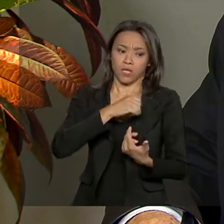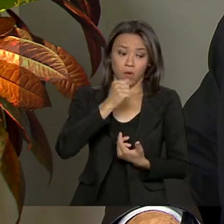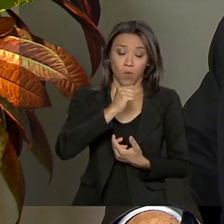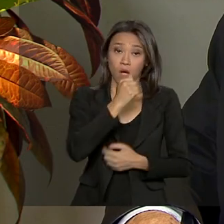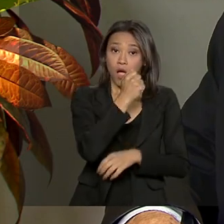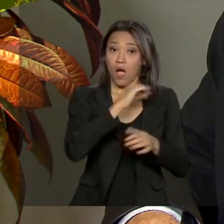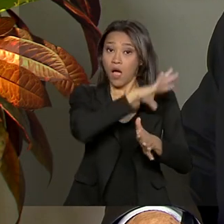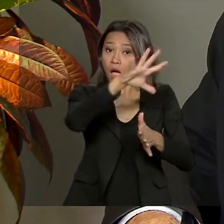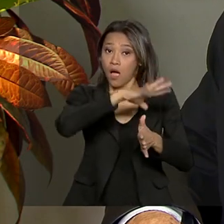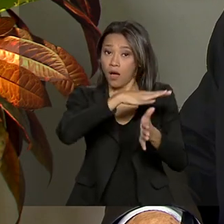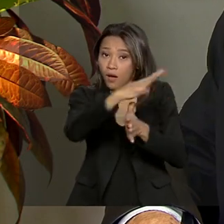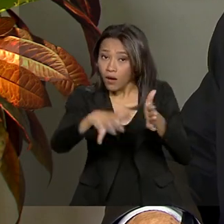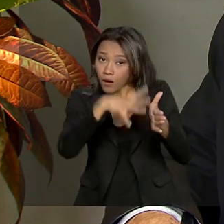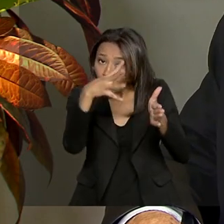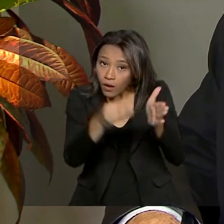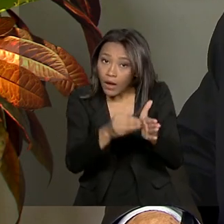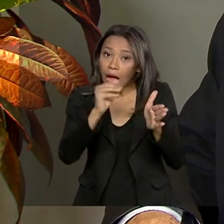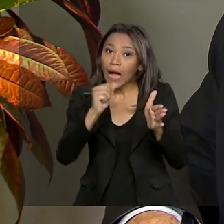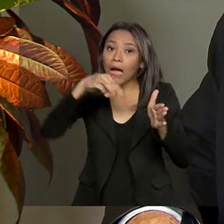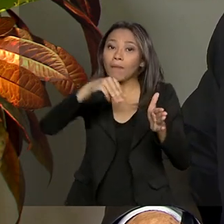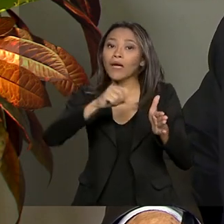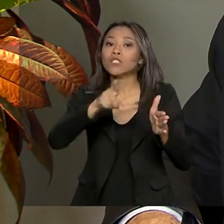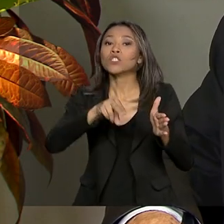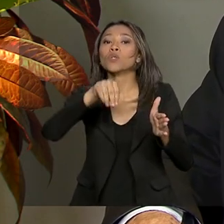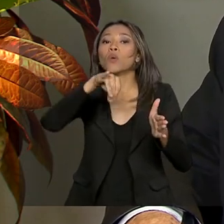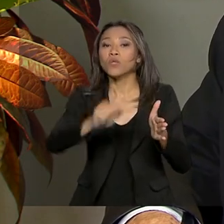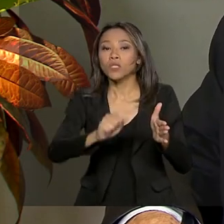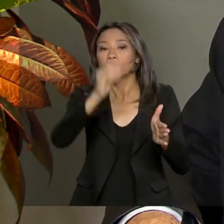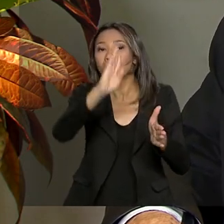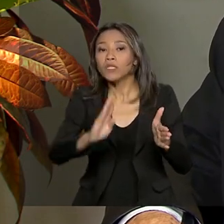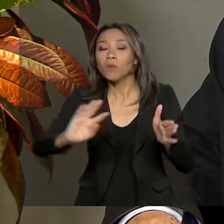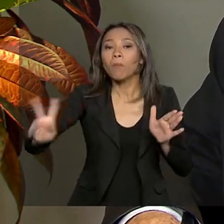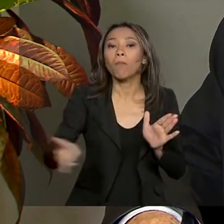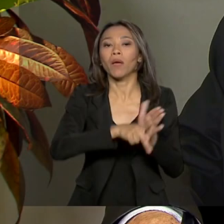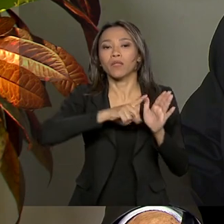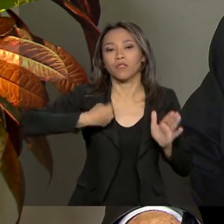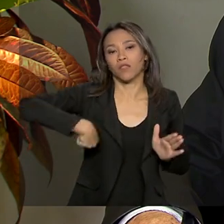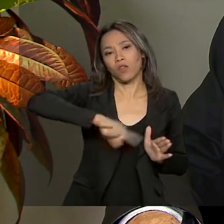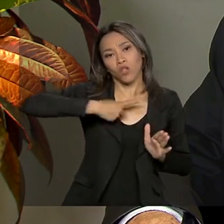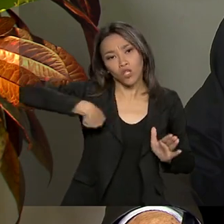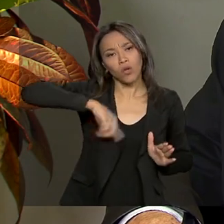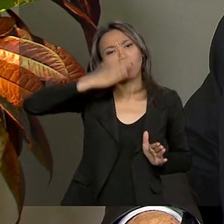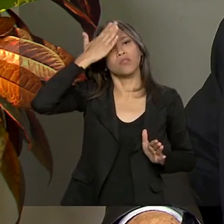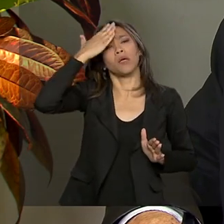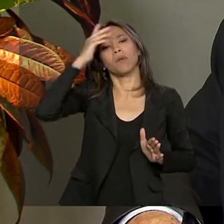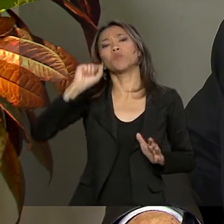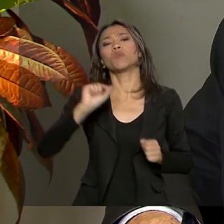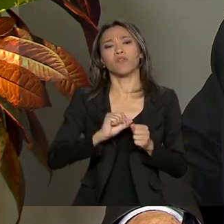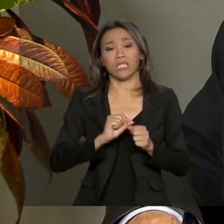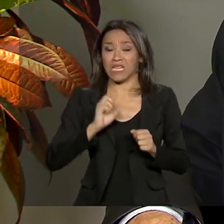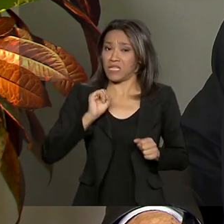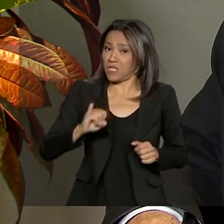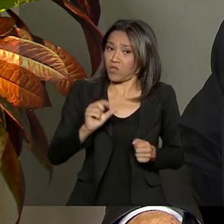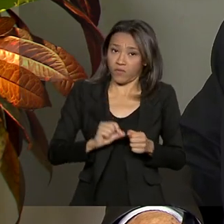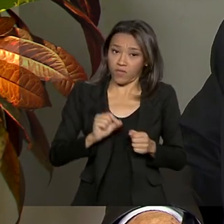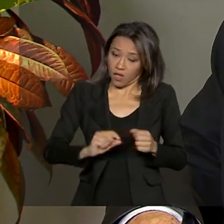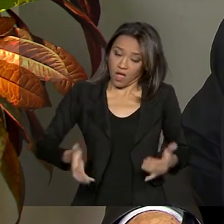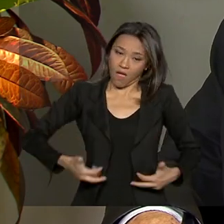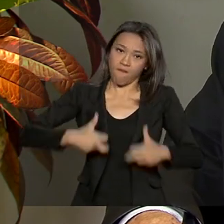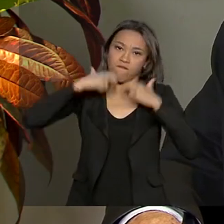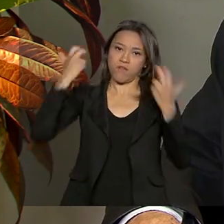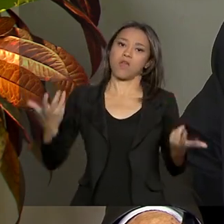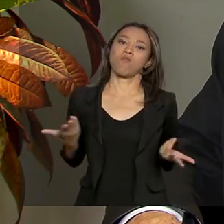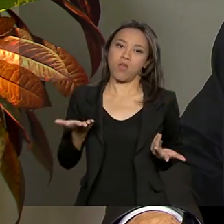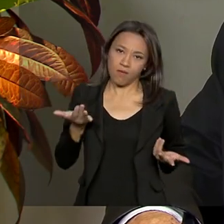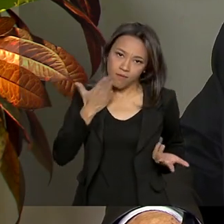brasileira é nossa. Nós temos a responsabilidade e nós sabemos o que temos que fazer. Se não fizermos, é falta de vergonha na cara,